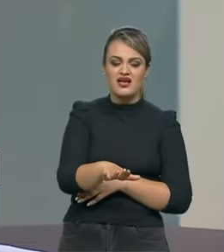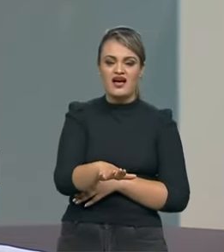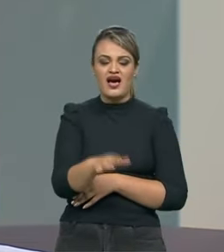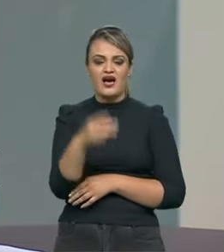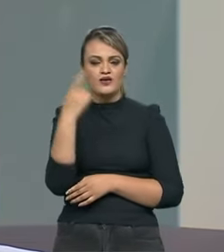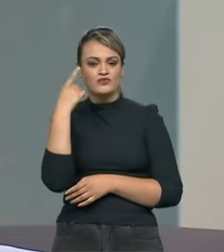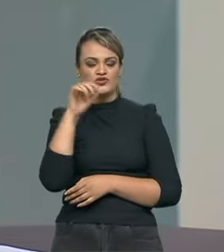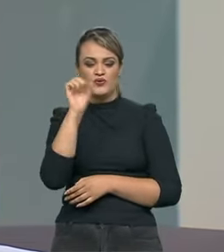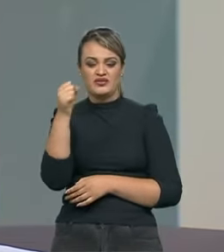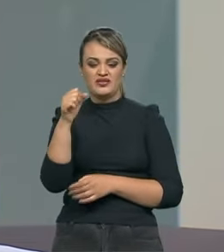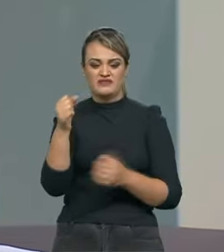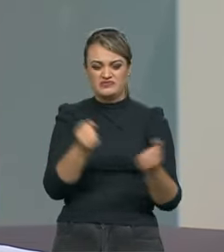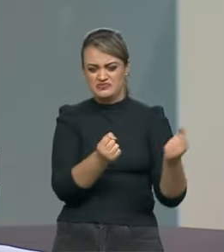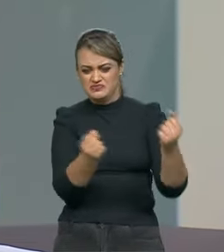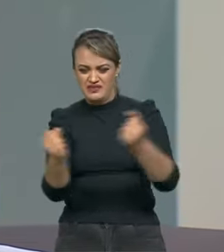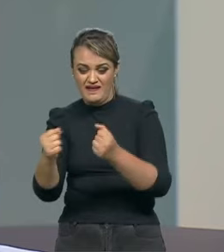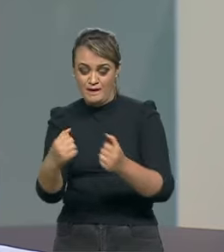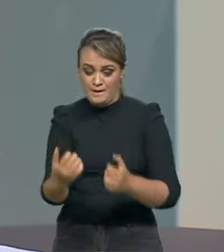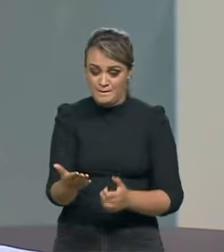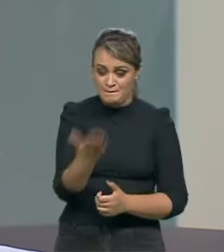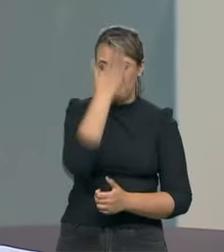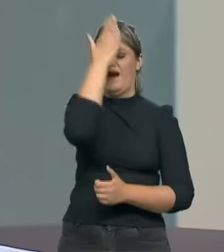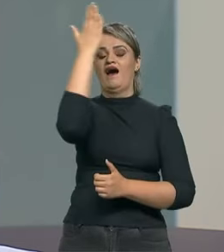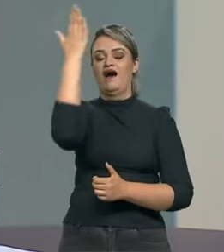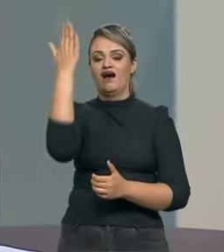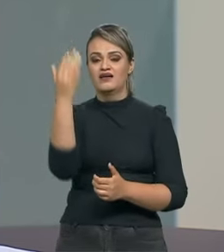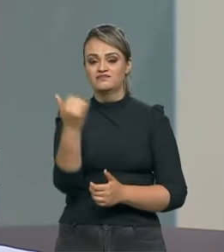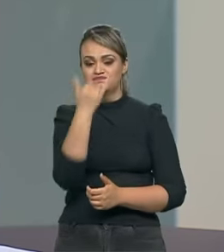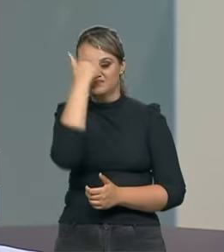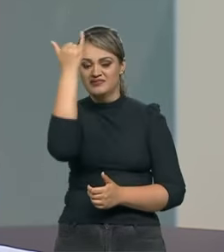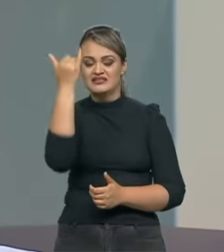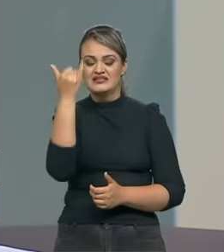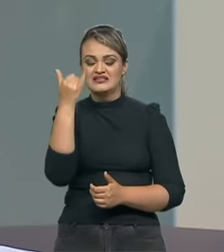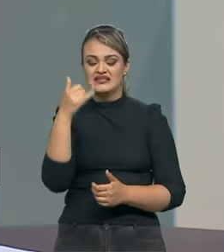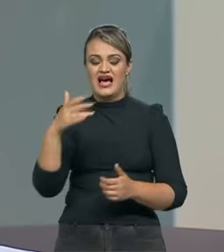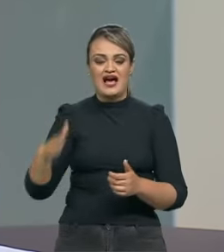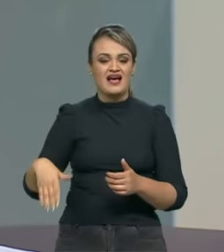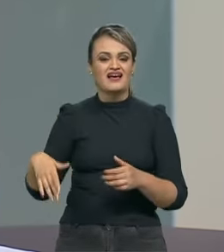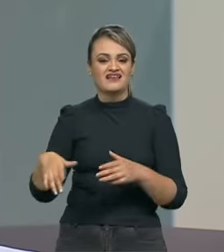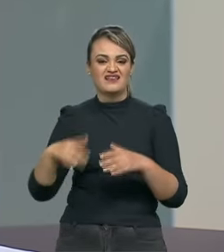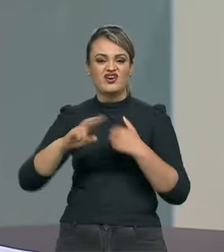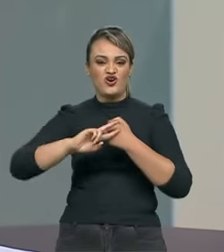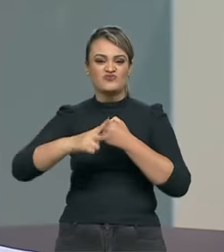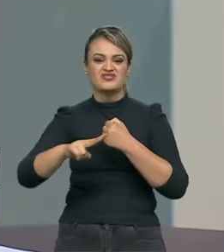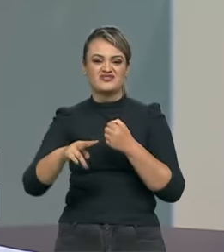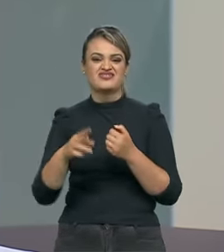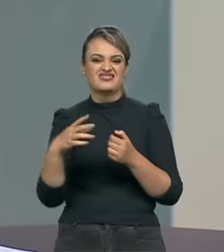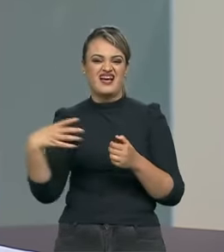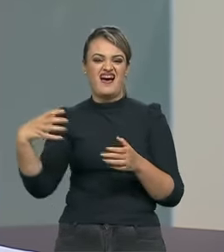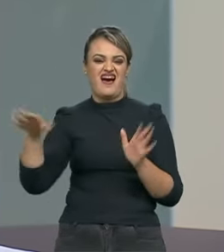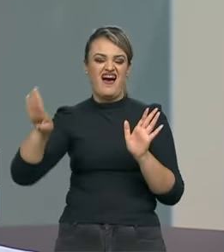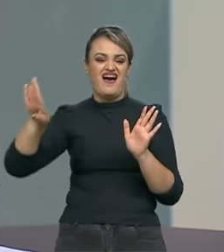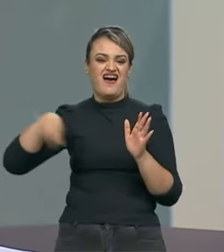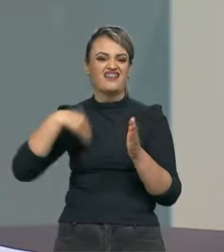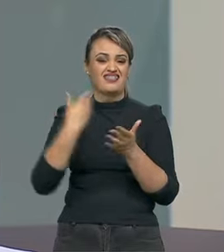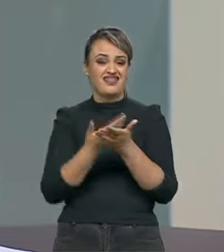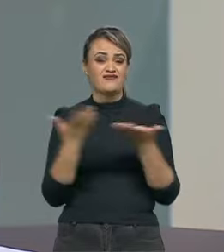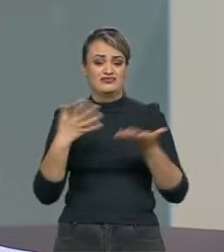oitavo dia eu dei uma cacetada que até hoje aqui, eu só ando bem quando eu estou com um pé no meio fio e um pé na calça.